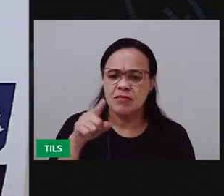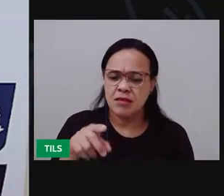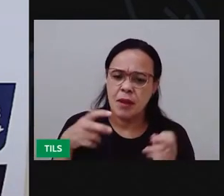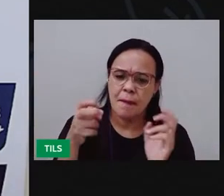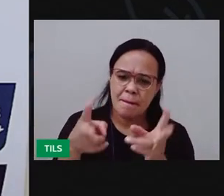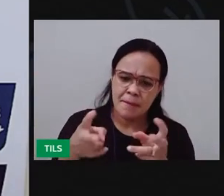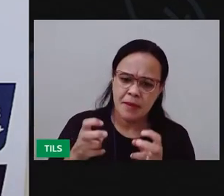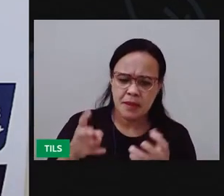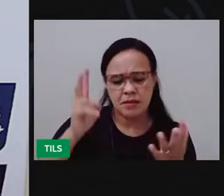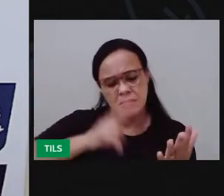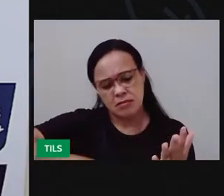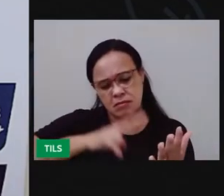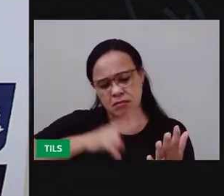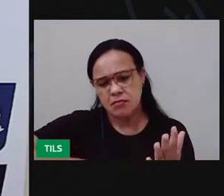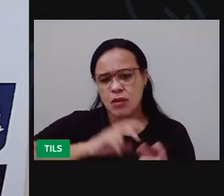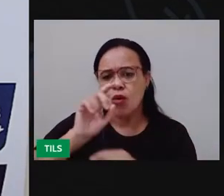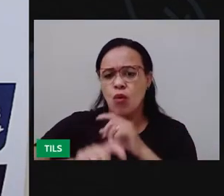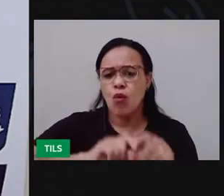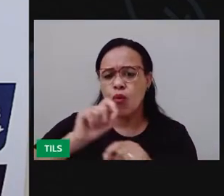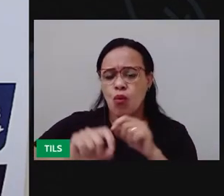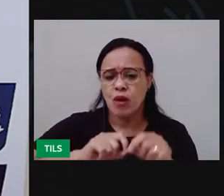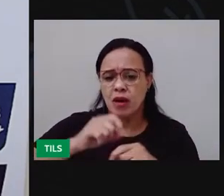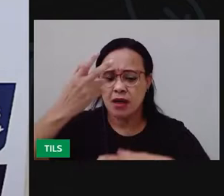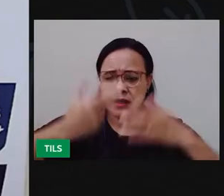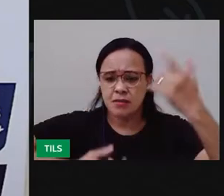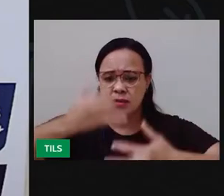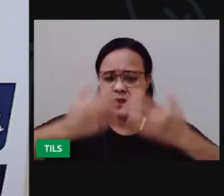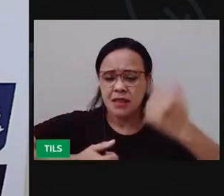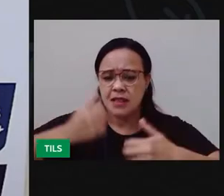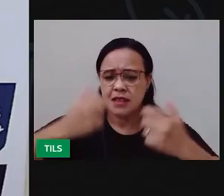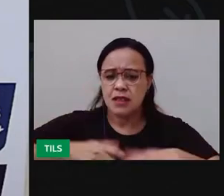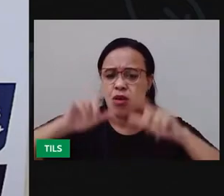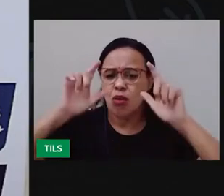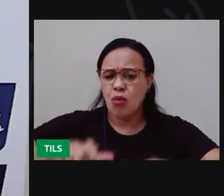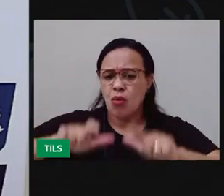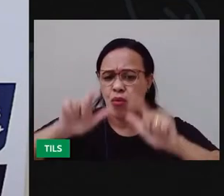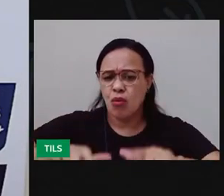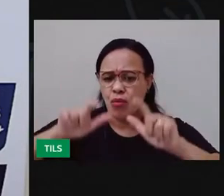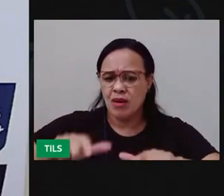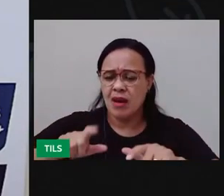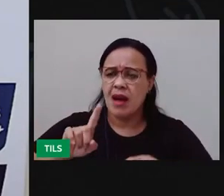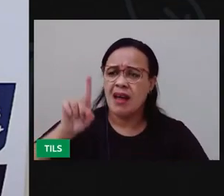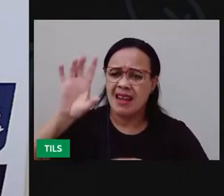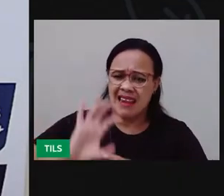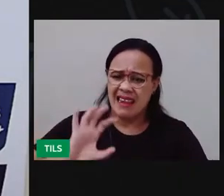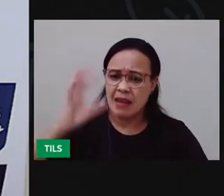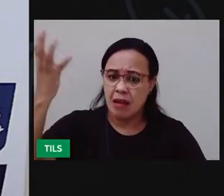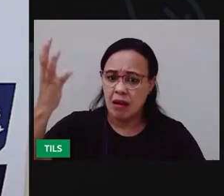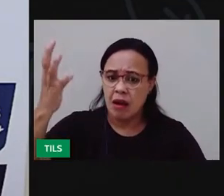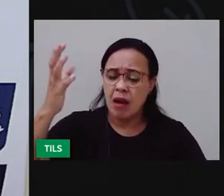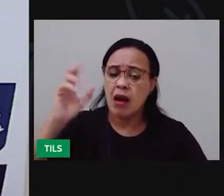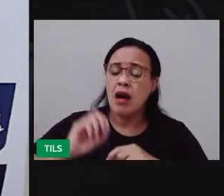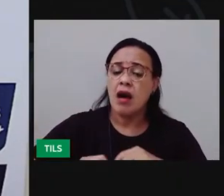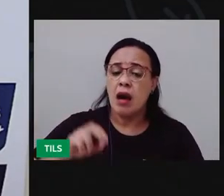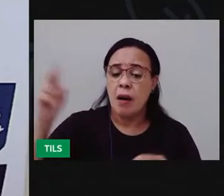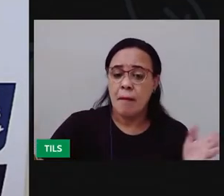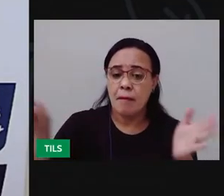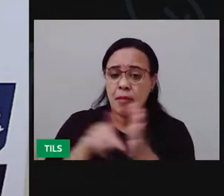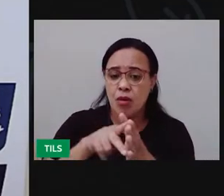literatura ele vem falando um pouco sobre a vegetação, sobre o clima da região nordeste?